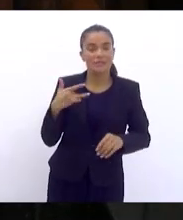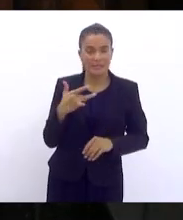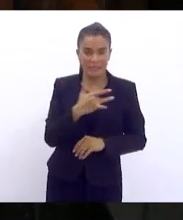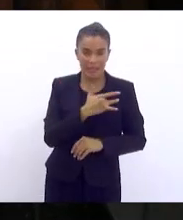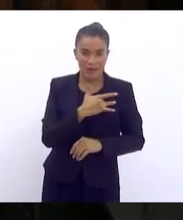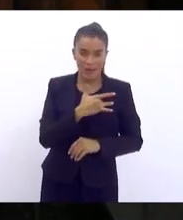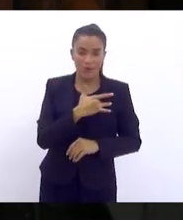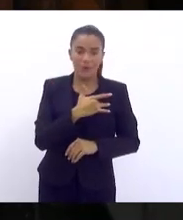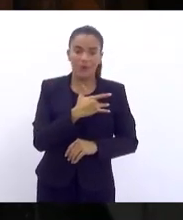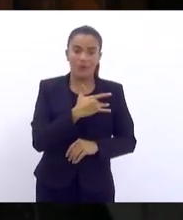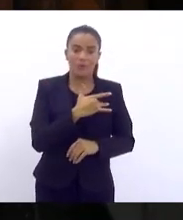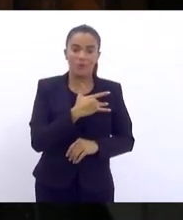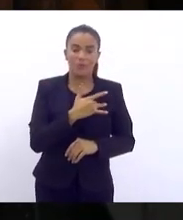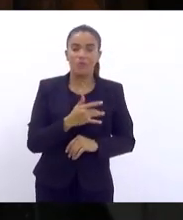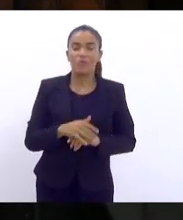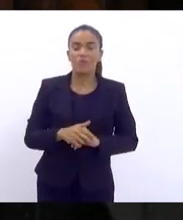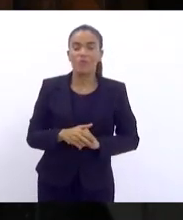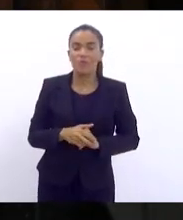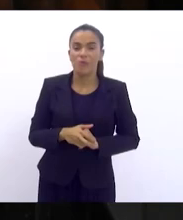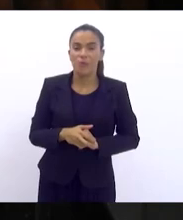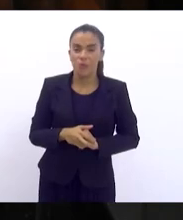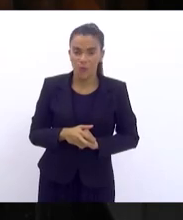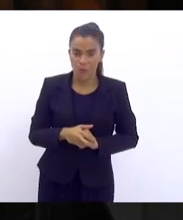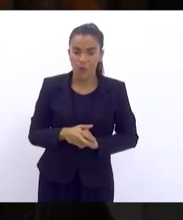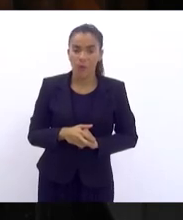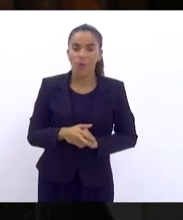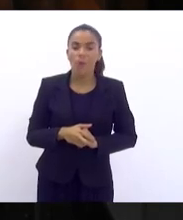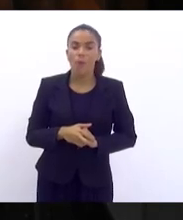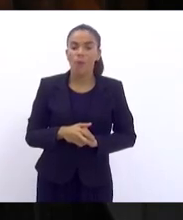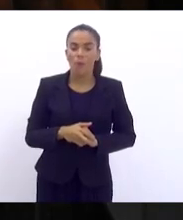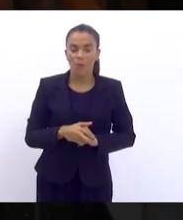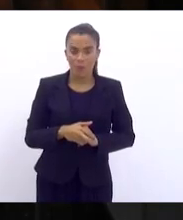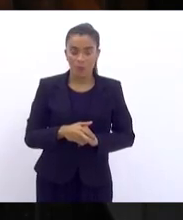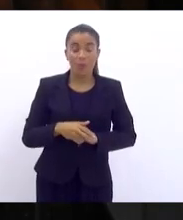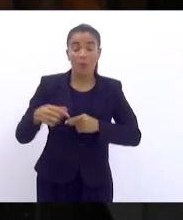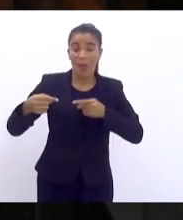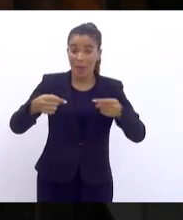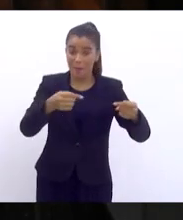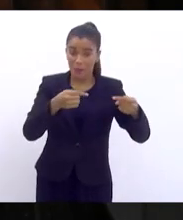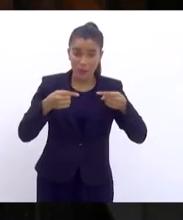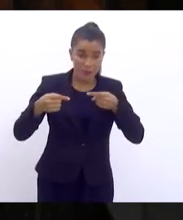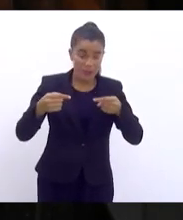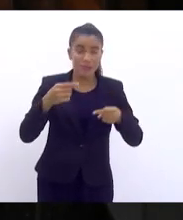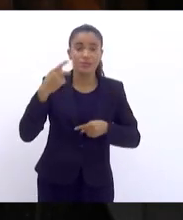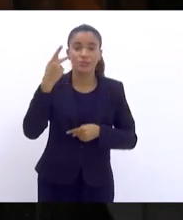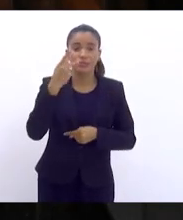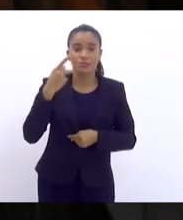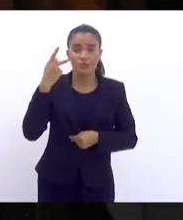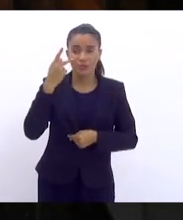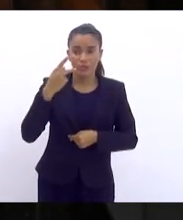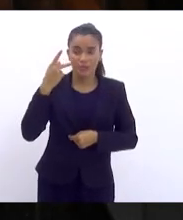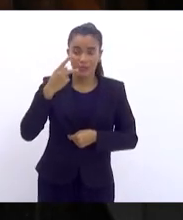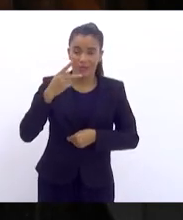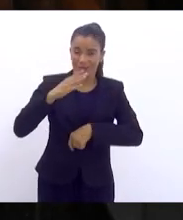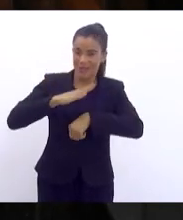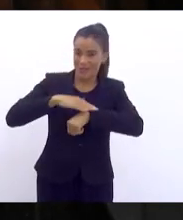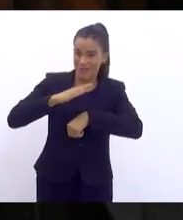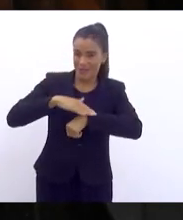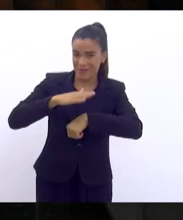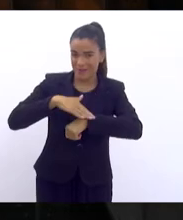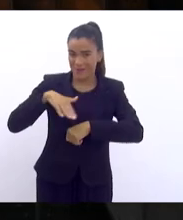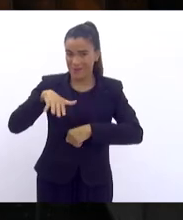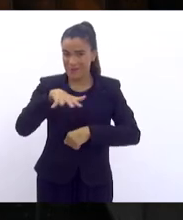Pelos escândalos que surgiram. Ali politicamente naquele momento